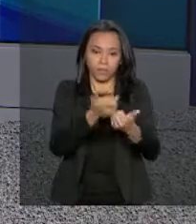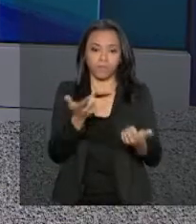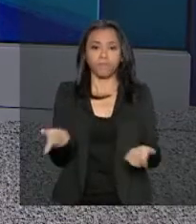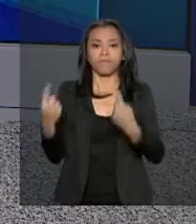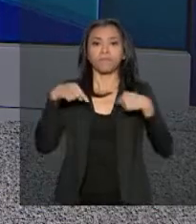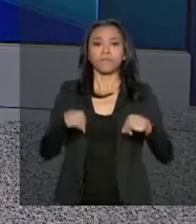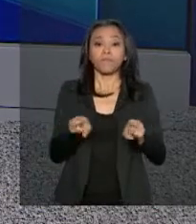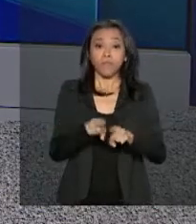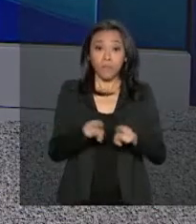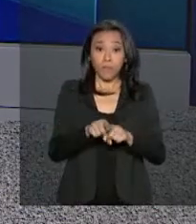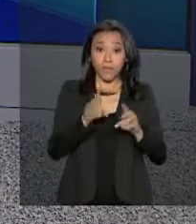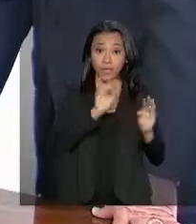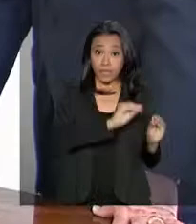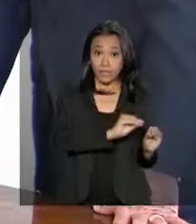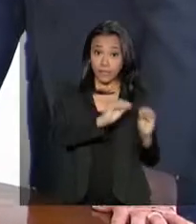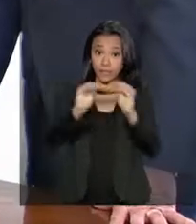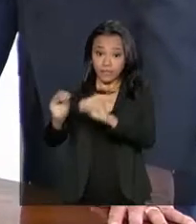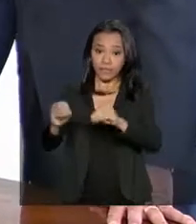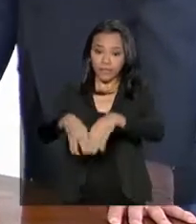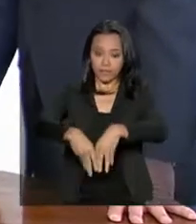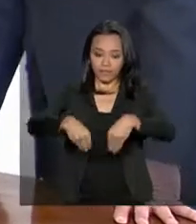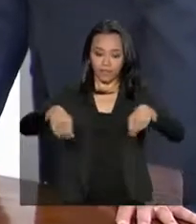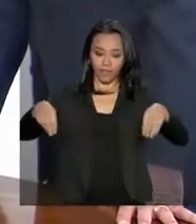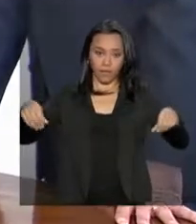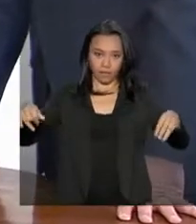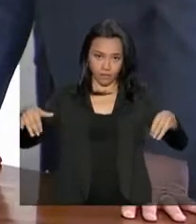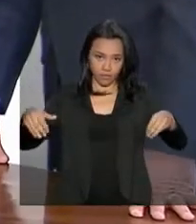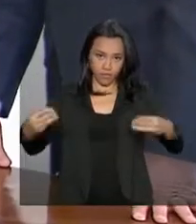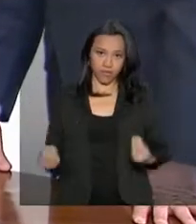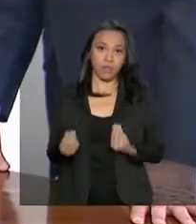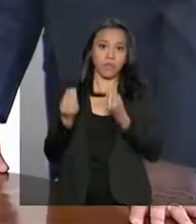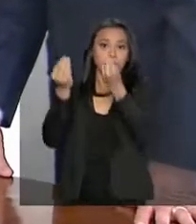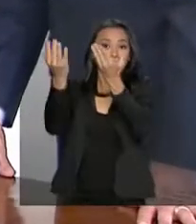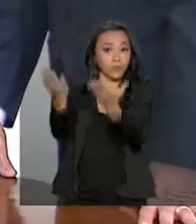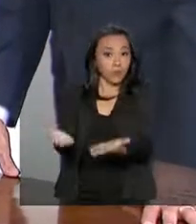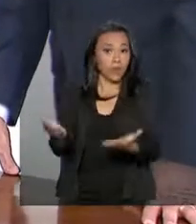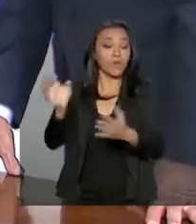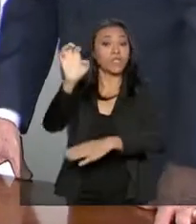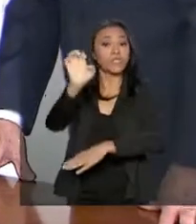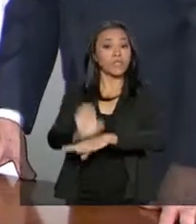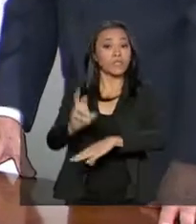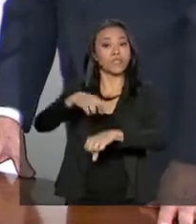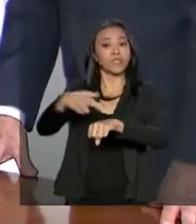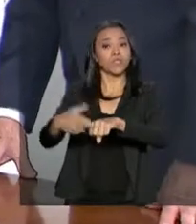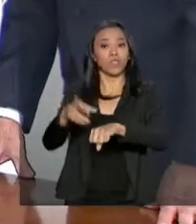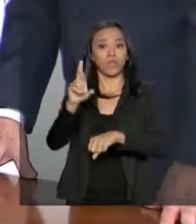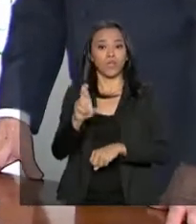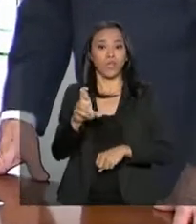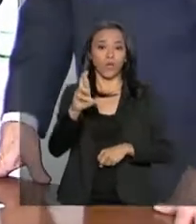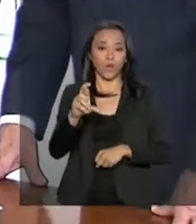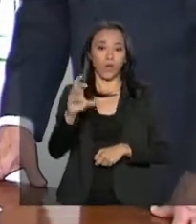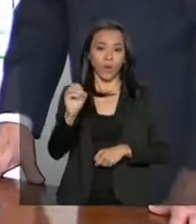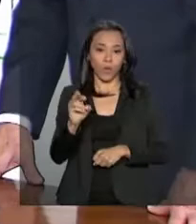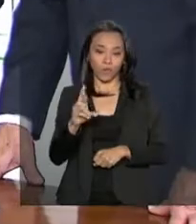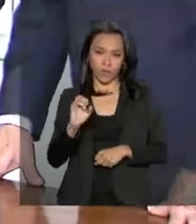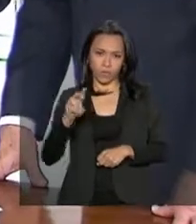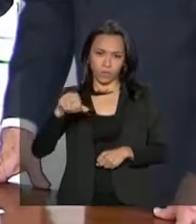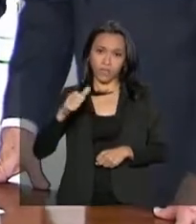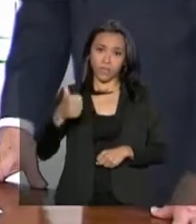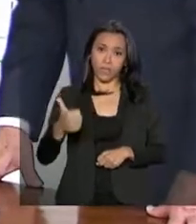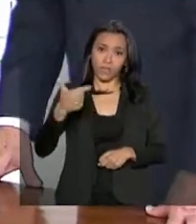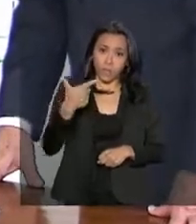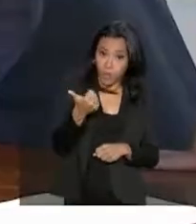transferência e doação de terras da União para o estado de Roraima. Serão 112 mil hectares de área.